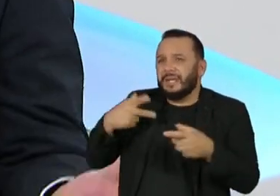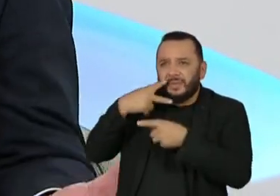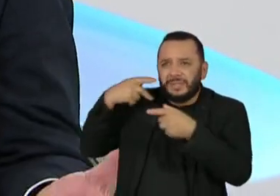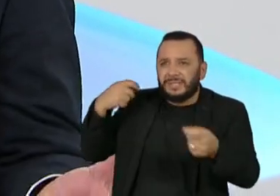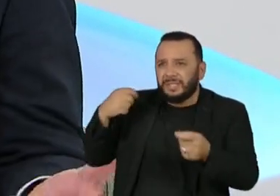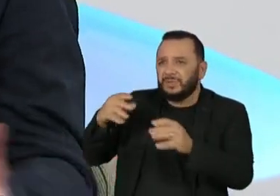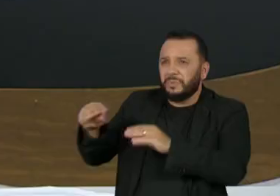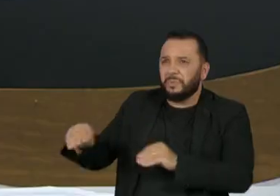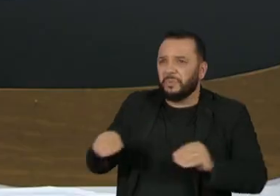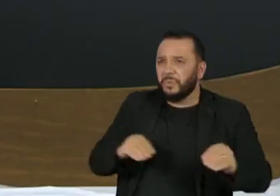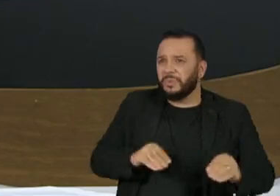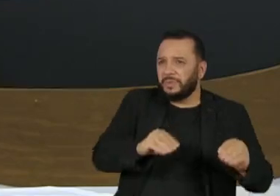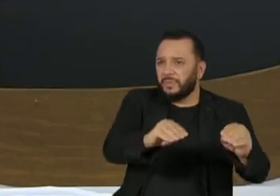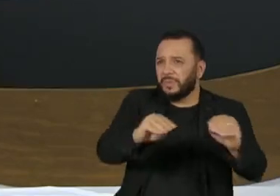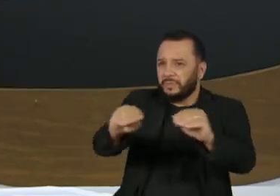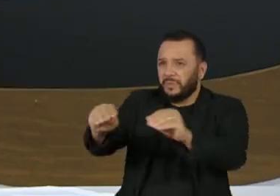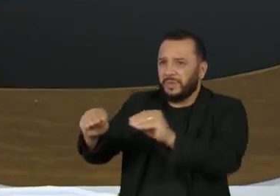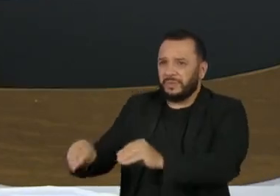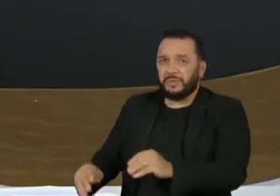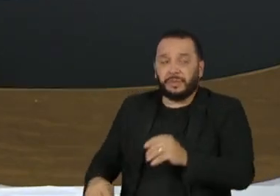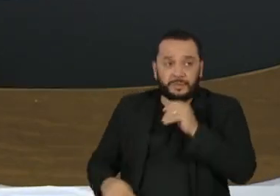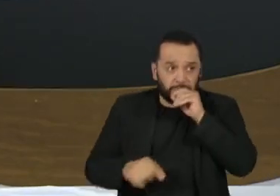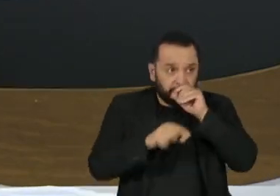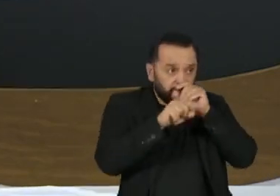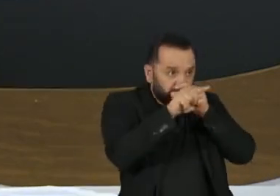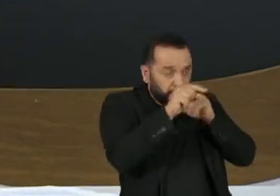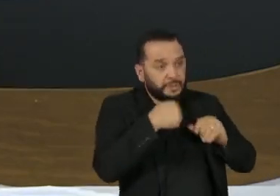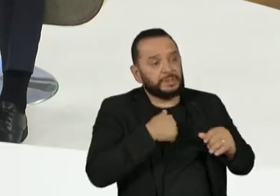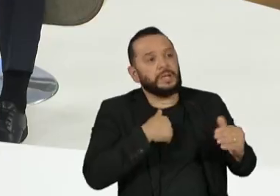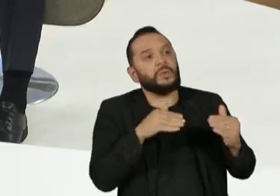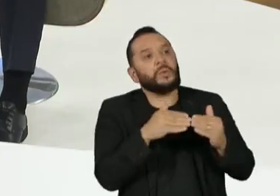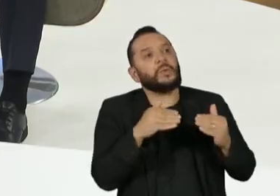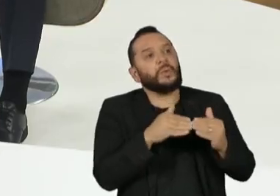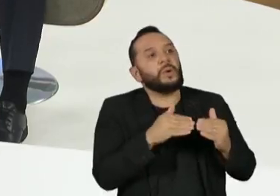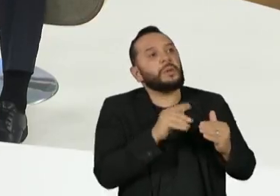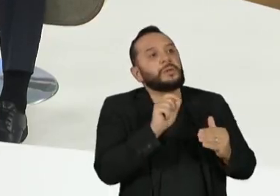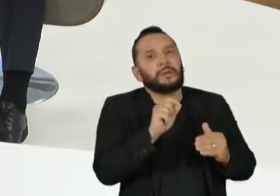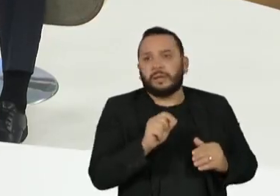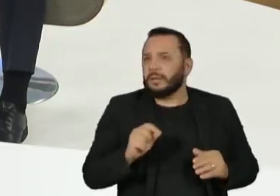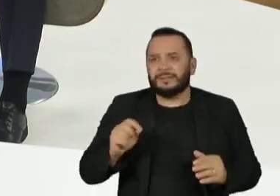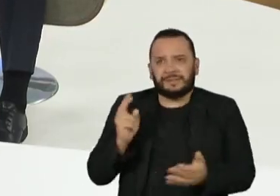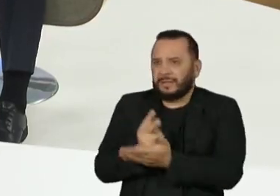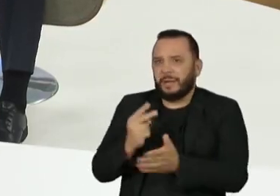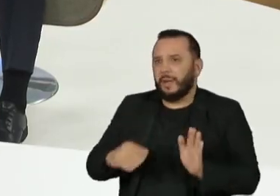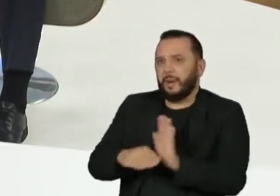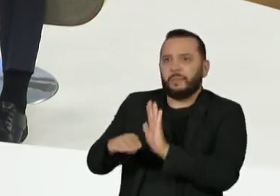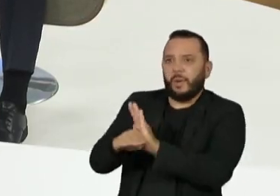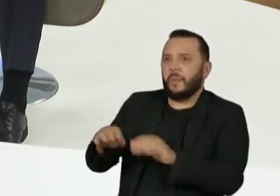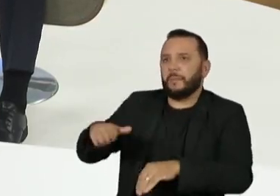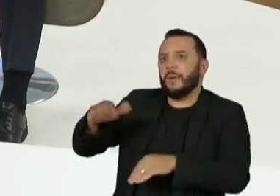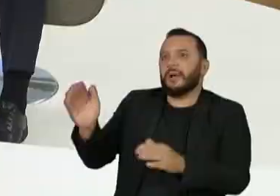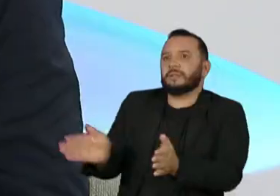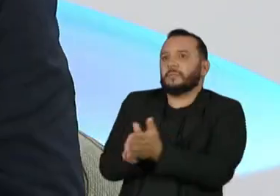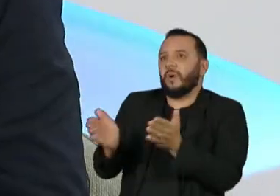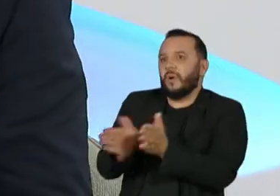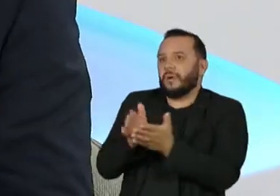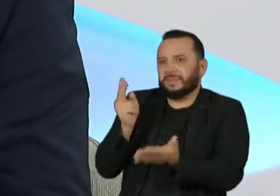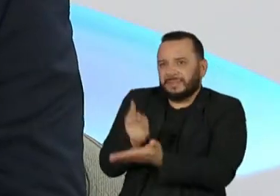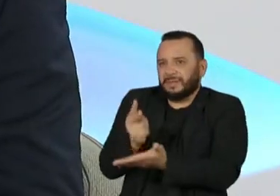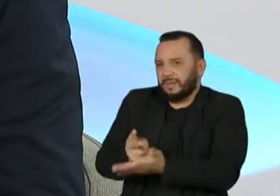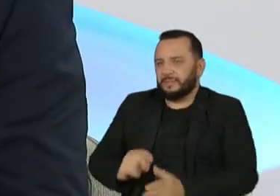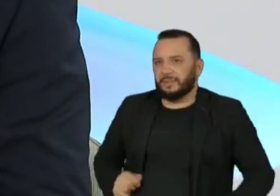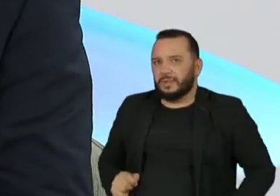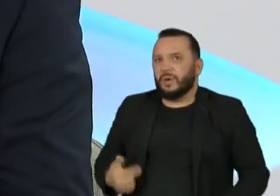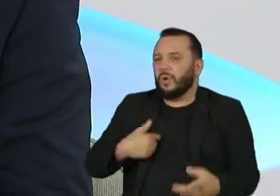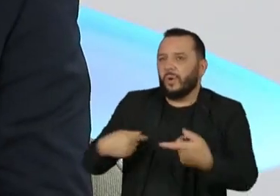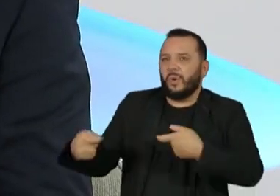As comunidades indígenas eram em de litígio, o senhor arbitra em favor de quem? Em favor do mais pobre sempre, como eu fiz quando governei o Ceará. Não tinha nenhum